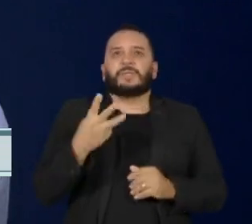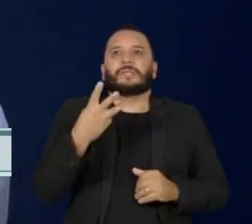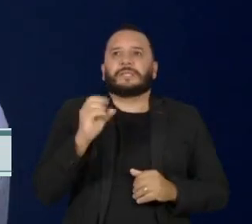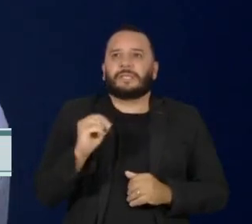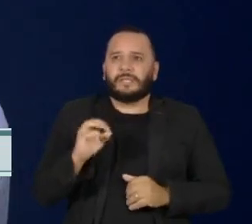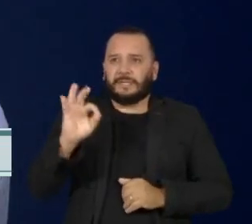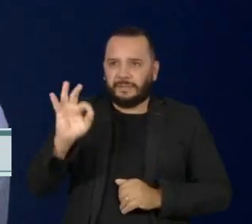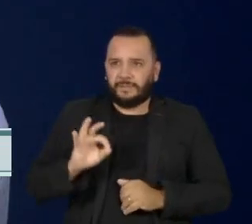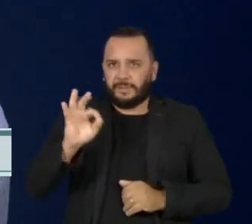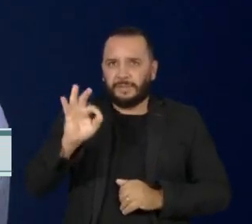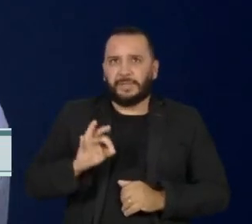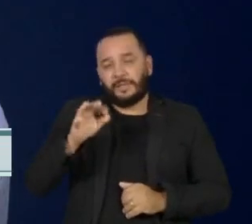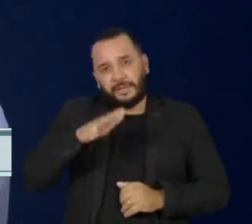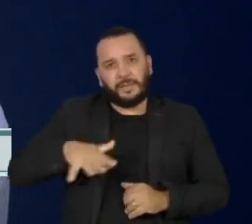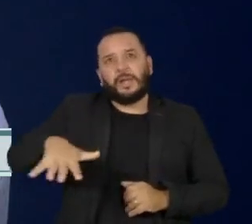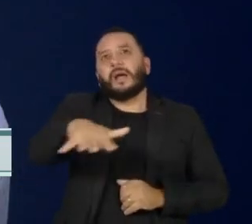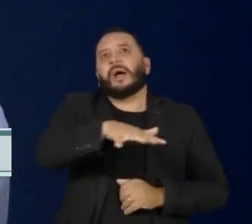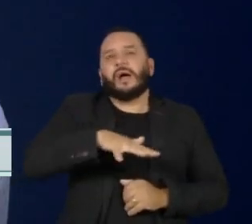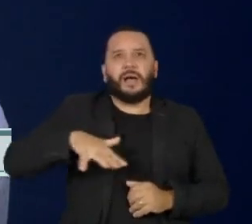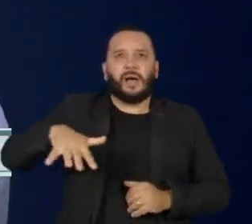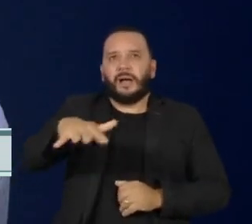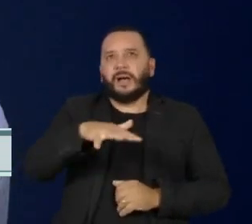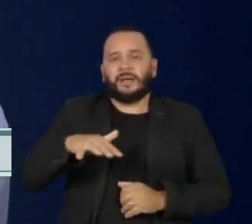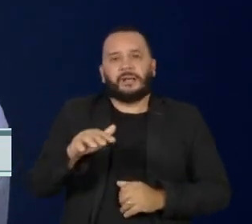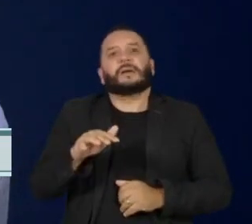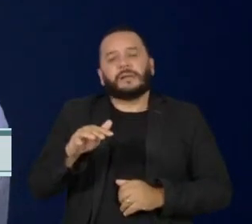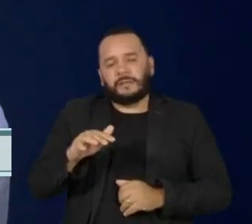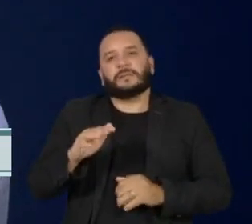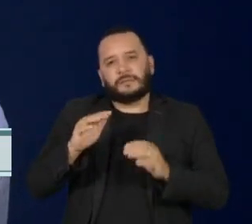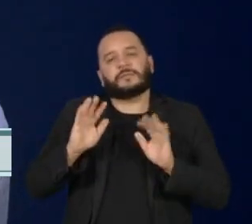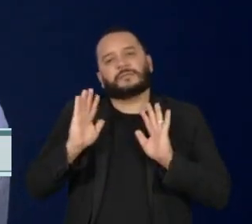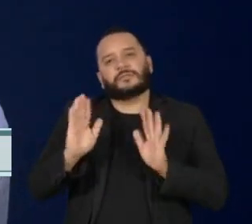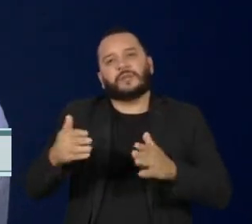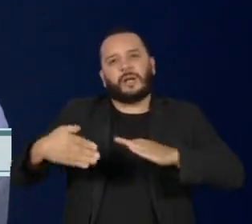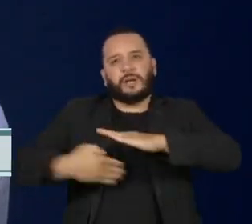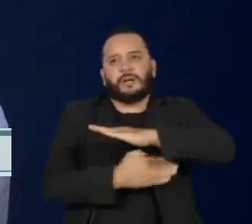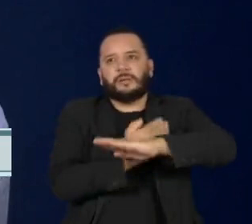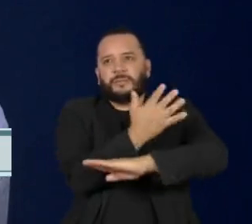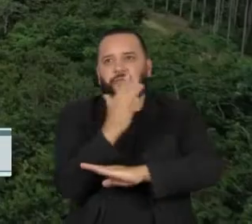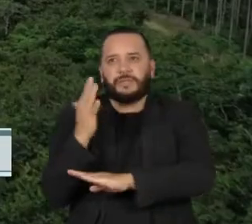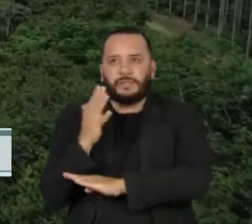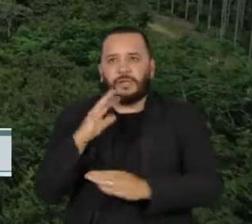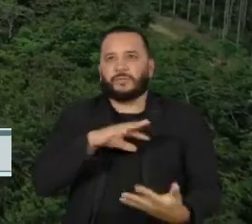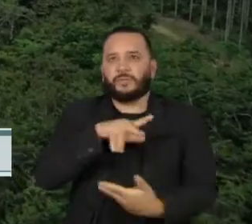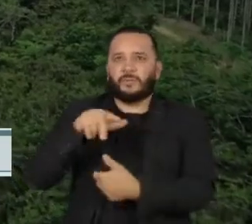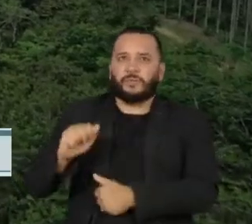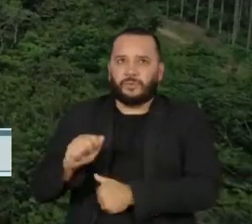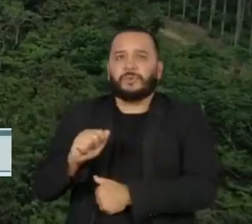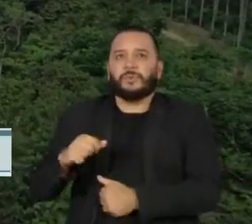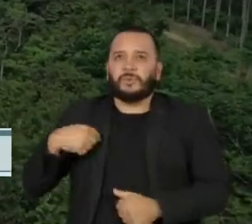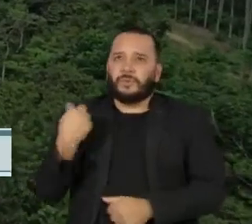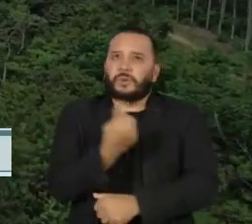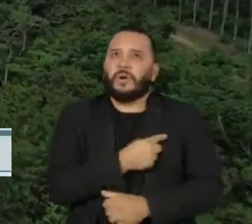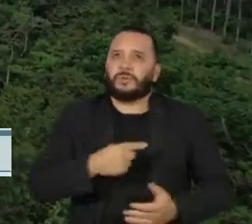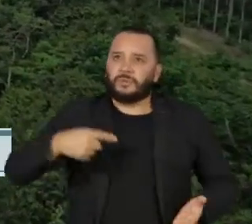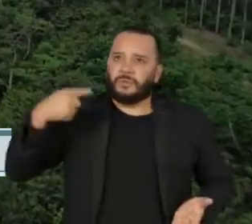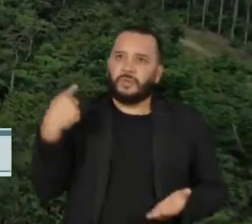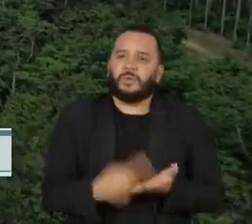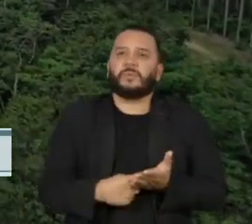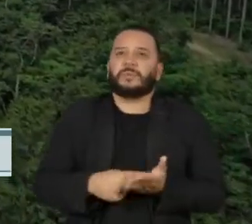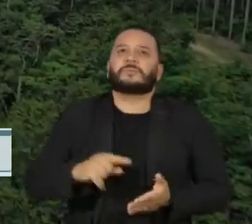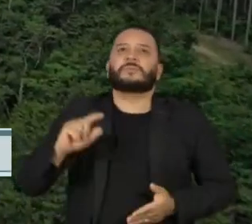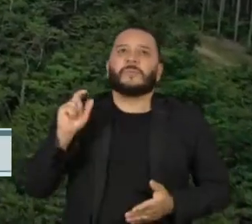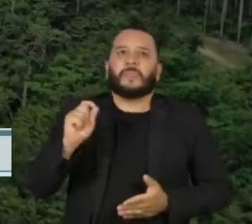das áreas prioritárias para a conservação da biodiversidade do mundo. E o nosso compromisso interno